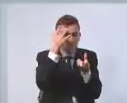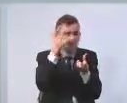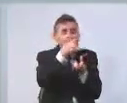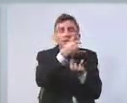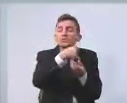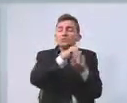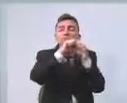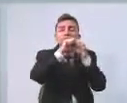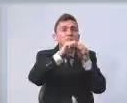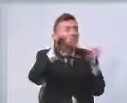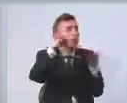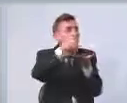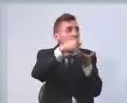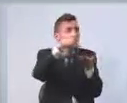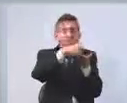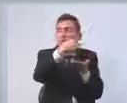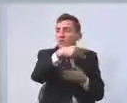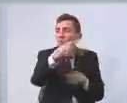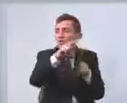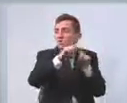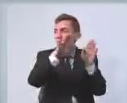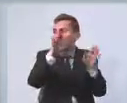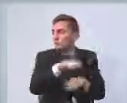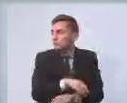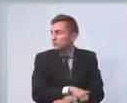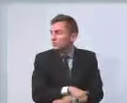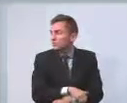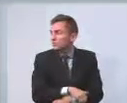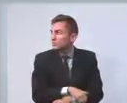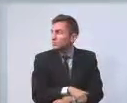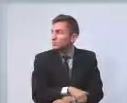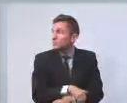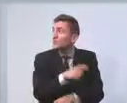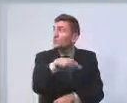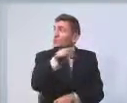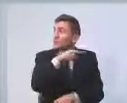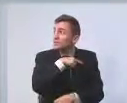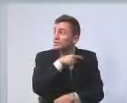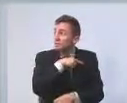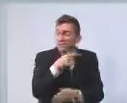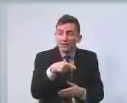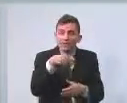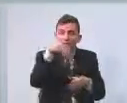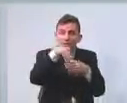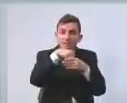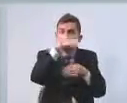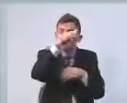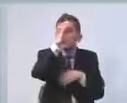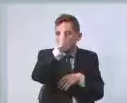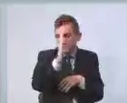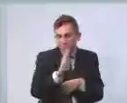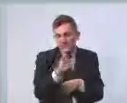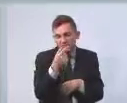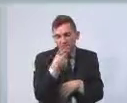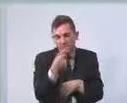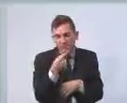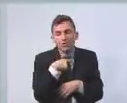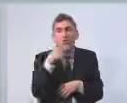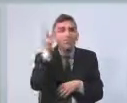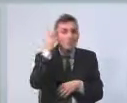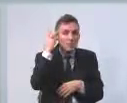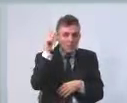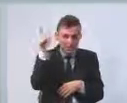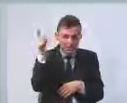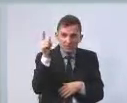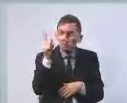na cidade do Aguas. Como o último, o Aguas, é questão do Brasil. Nesse momento ali em São Paulo, foi